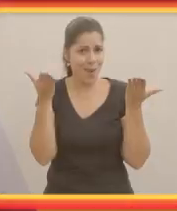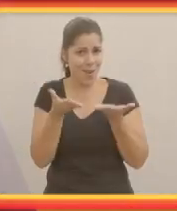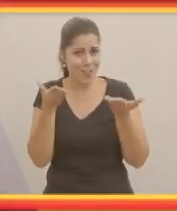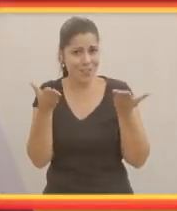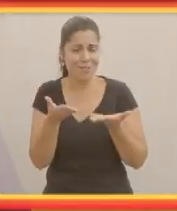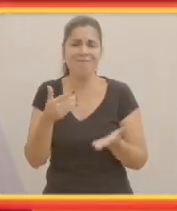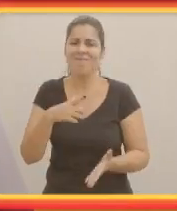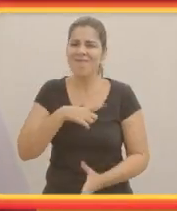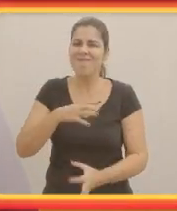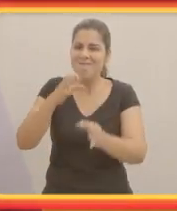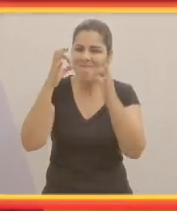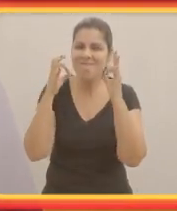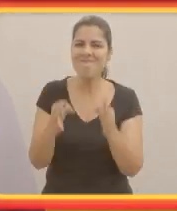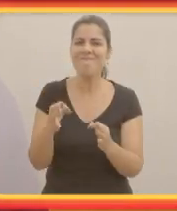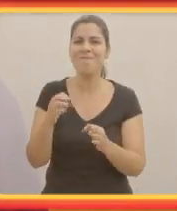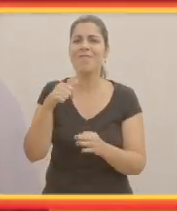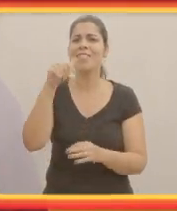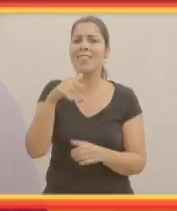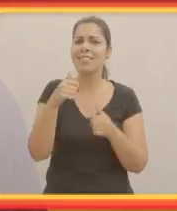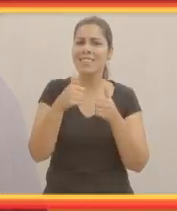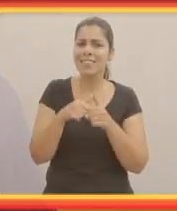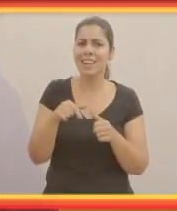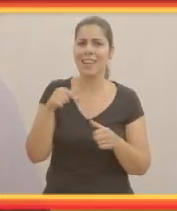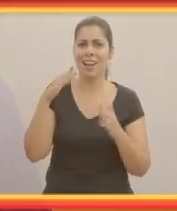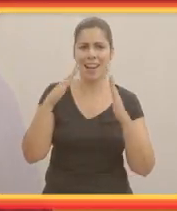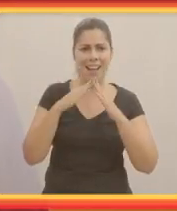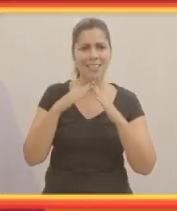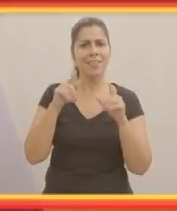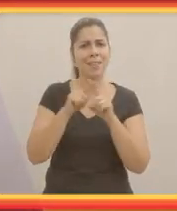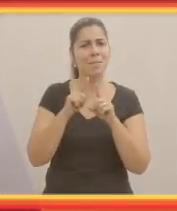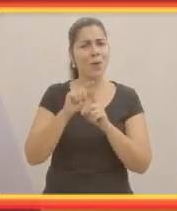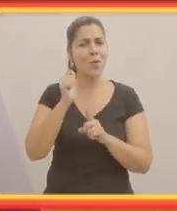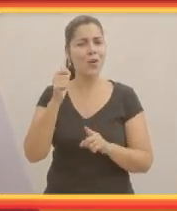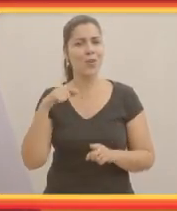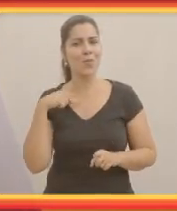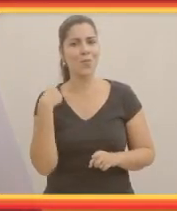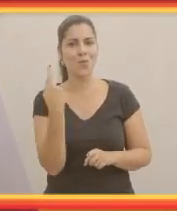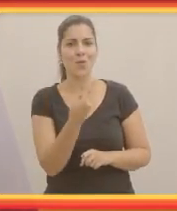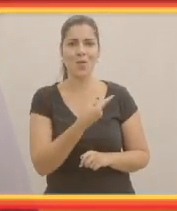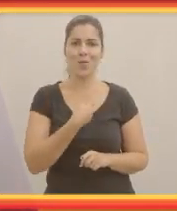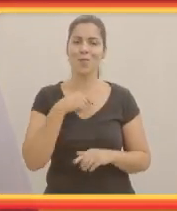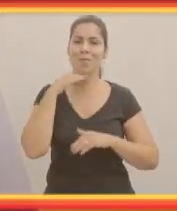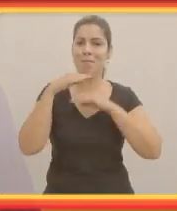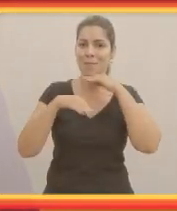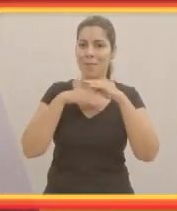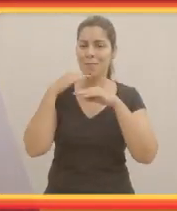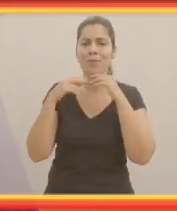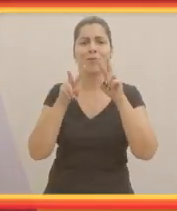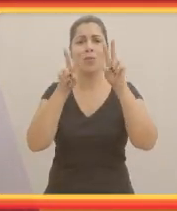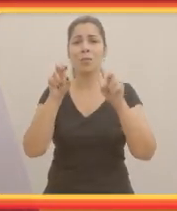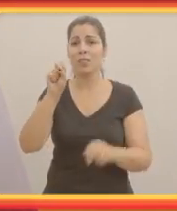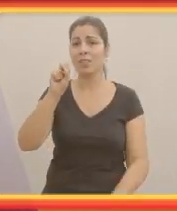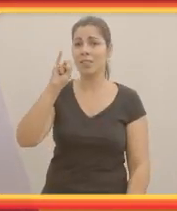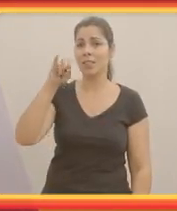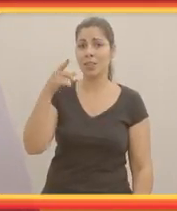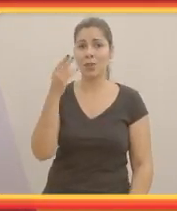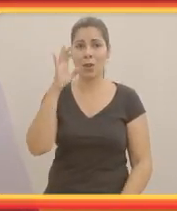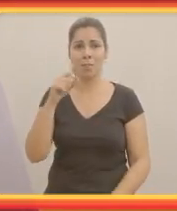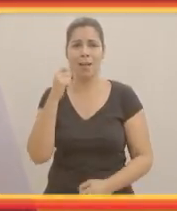fortes. Pessoal, muito obrigada pela presença de vocês aqui hoje. Eu tenho certeza que quem está em casa também curtiu muito esse nosso bate-papo sobre síndromes